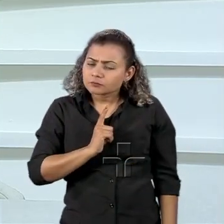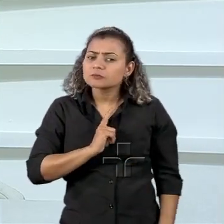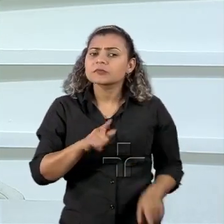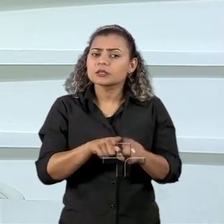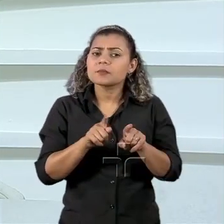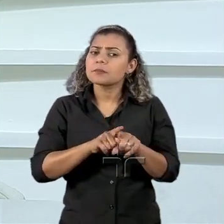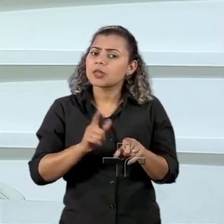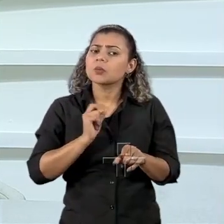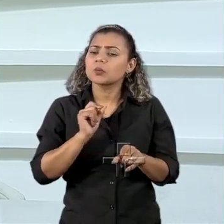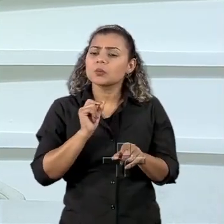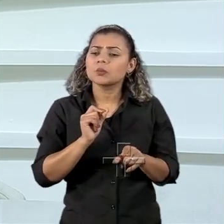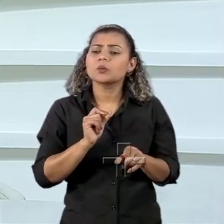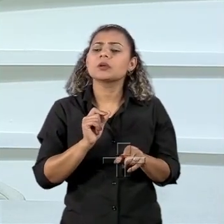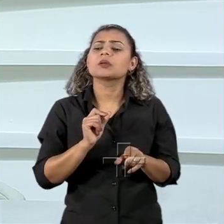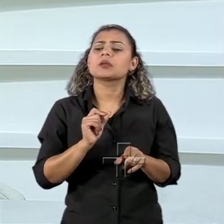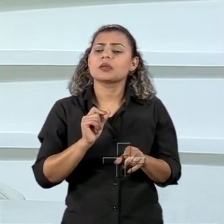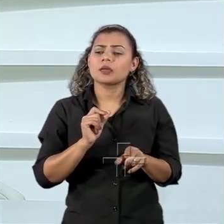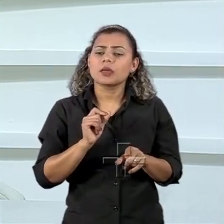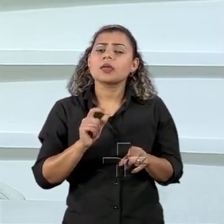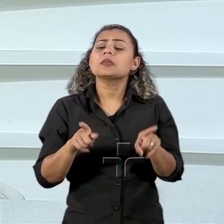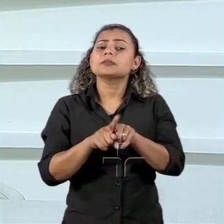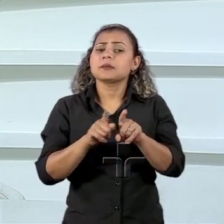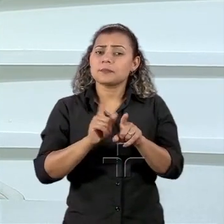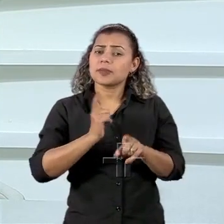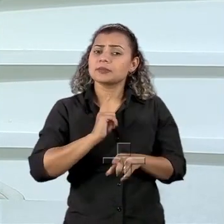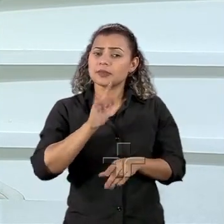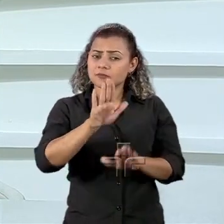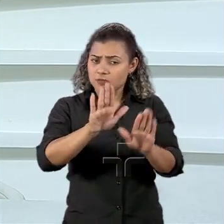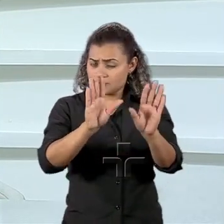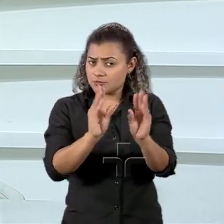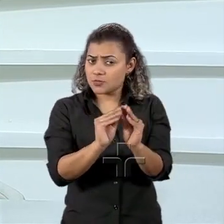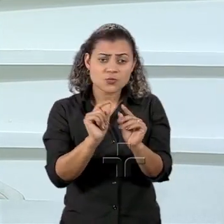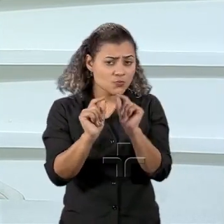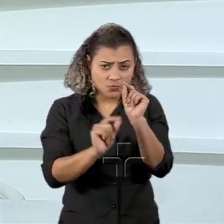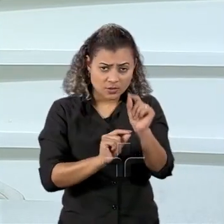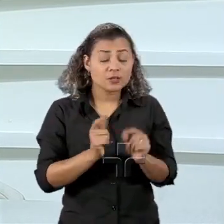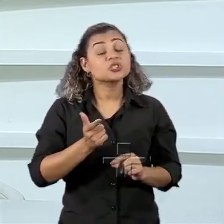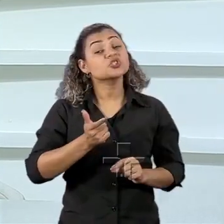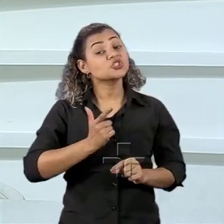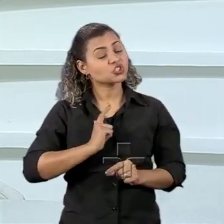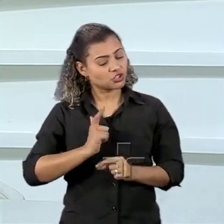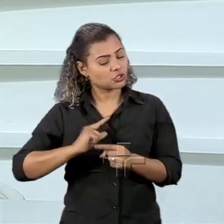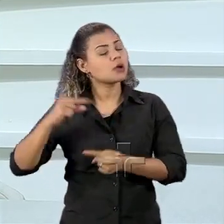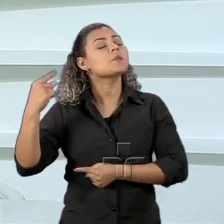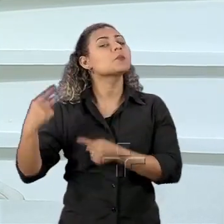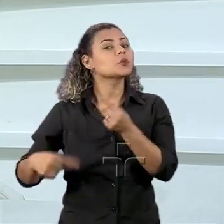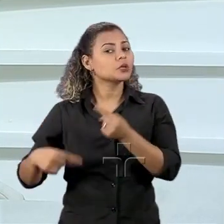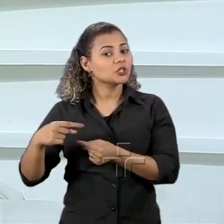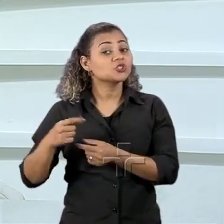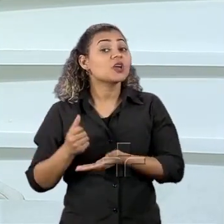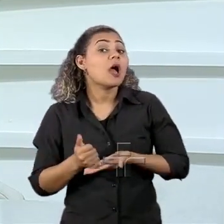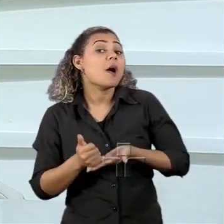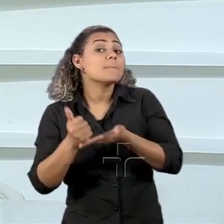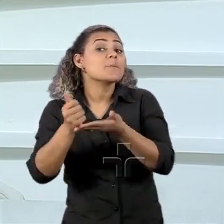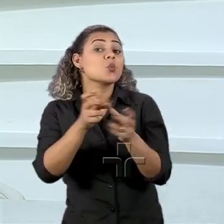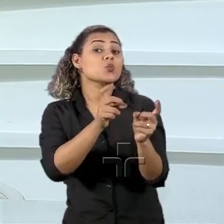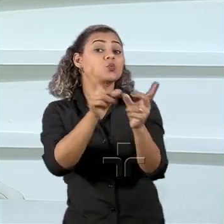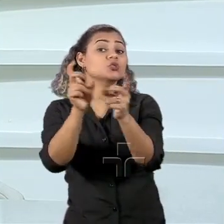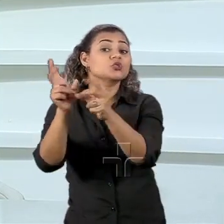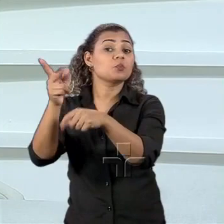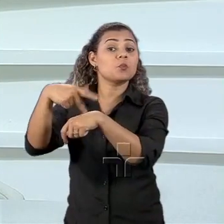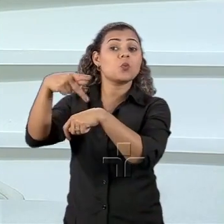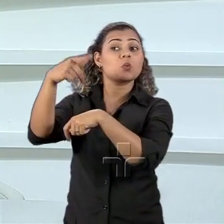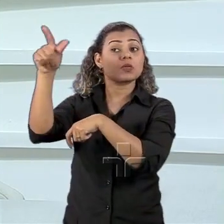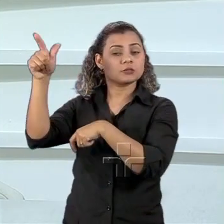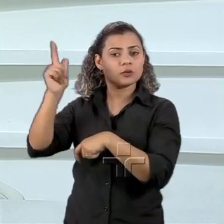havia sim uma... O que eu quero dizer, Alberto, calma, existia sim uma clara política de apoio à exportação e com sucesso em